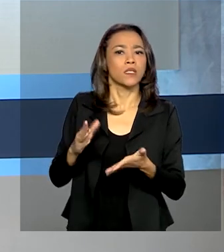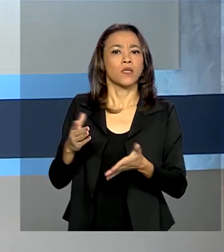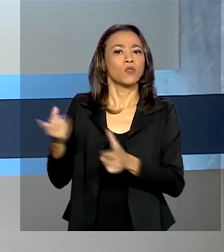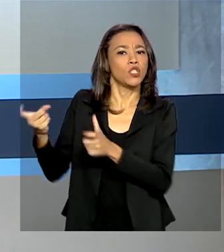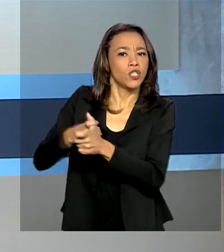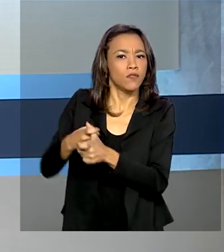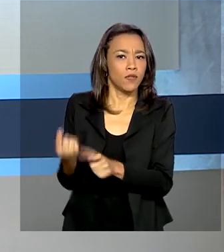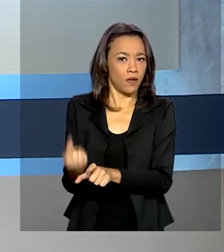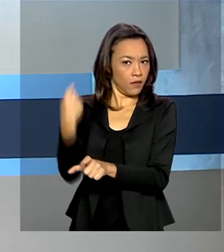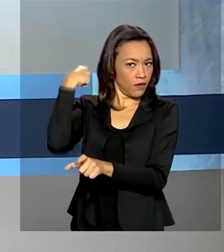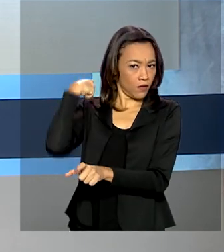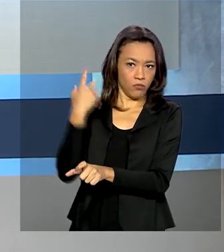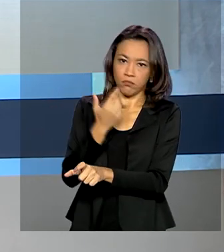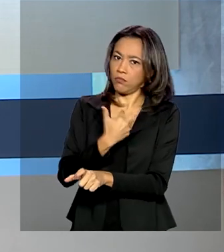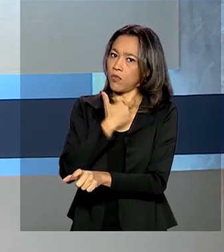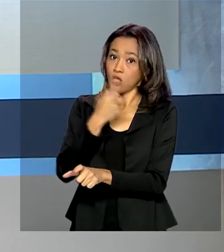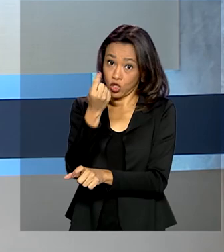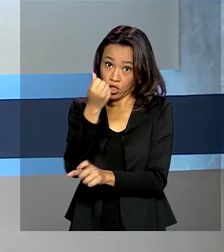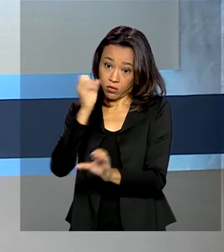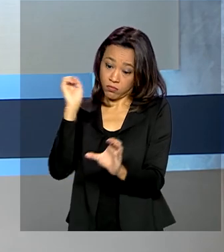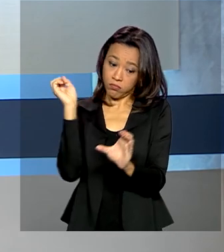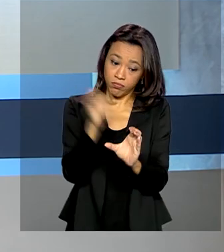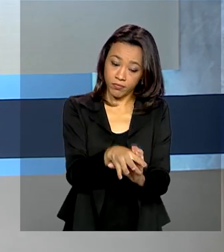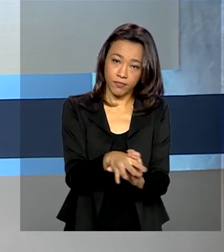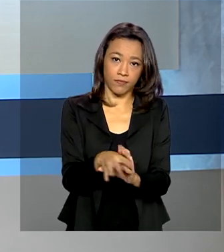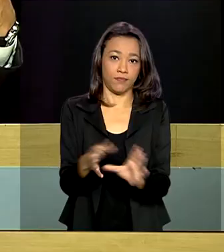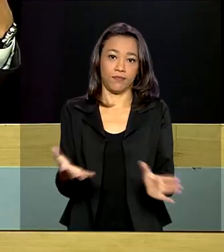anteriores quando chegarem na conta do cidadão.